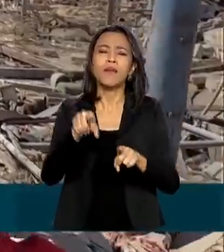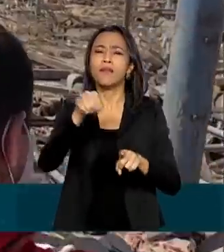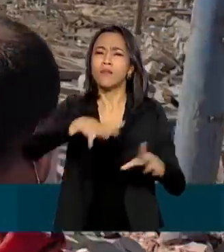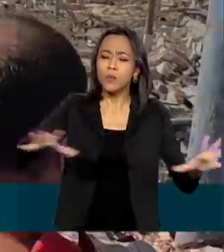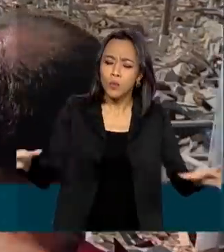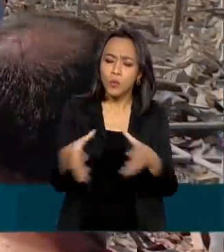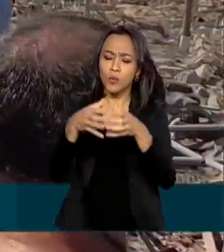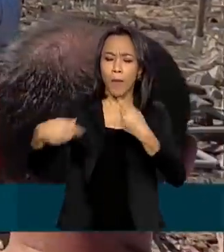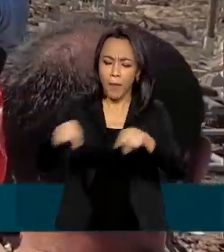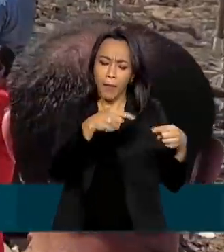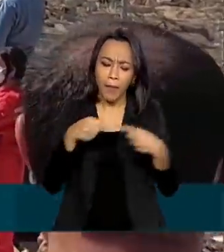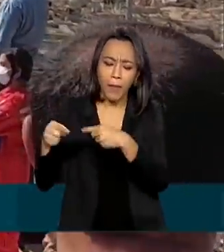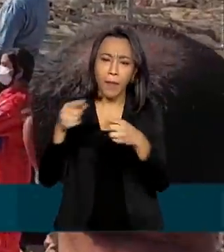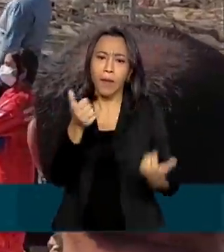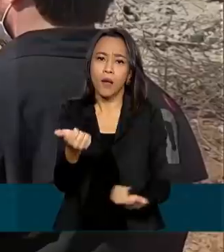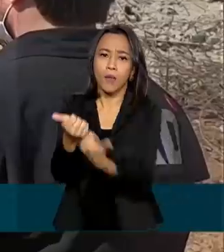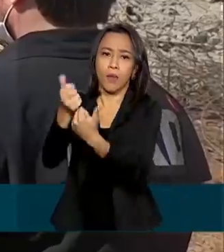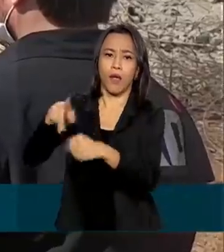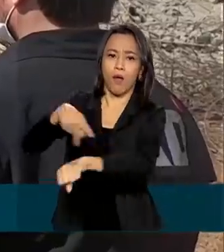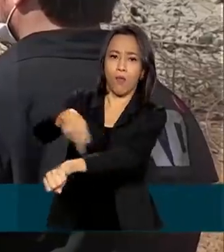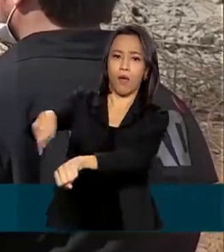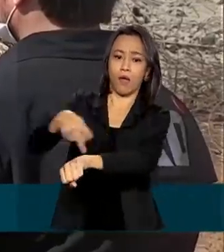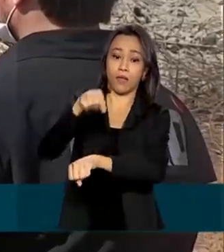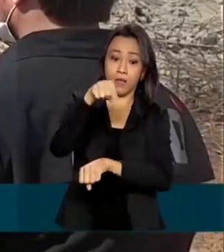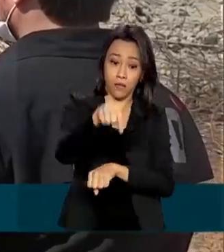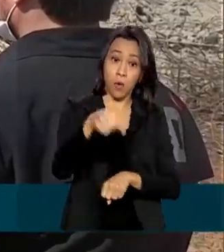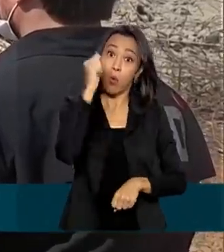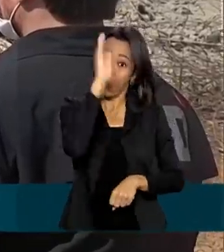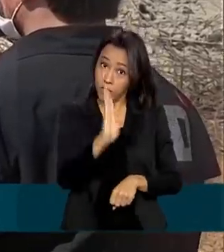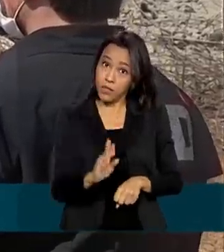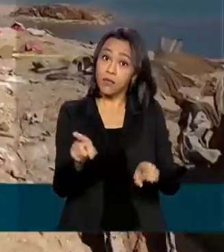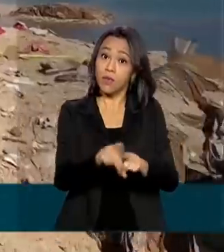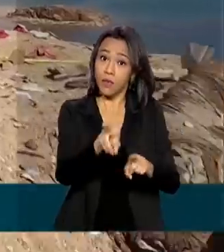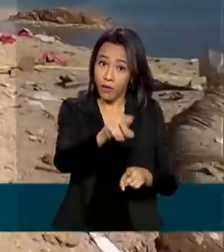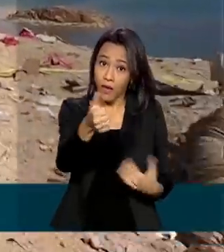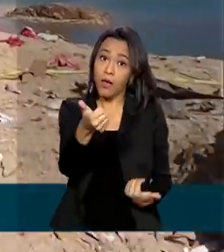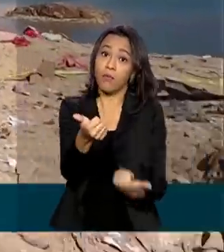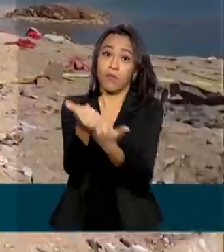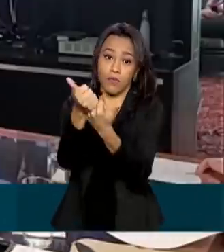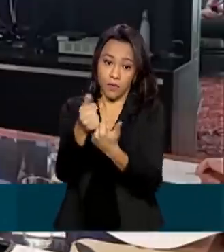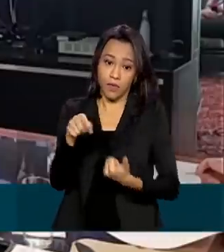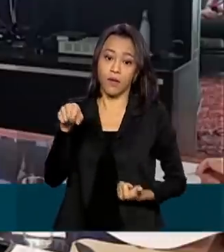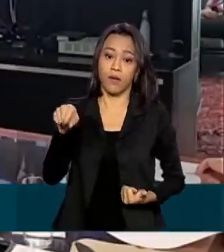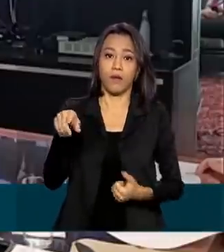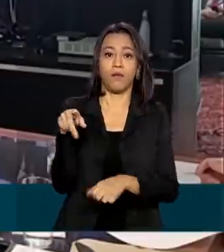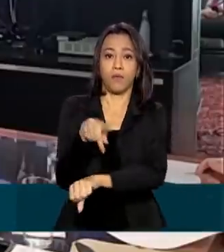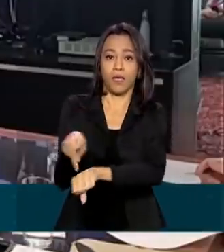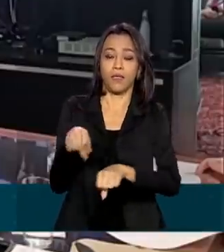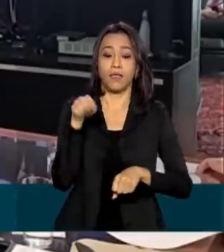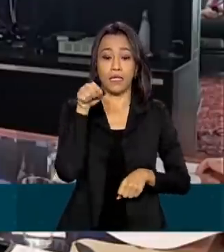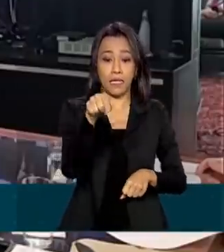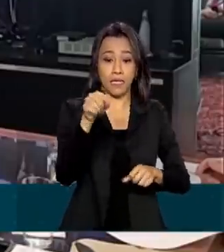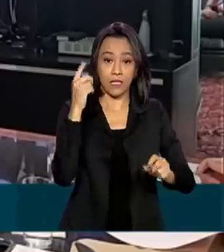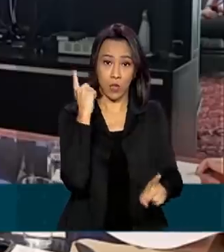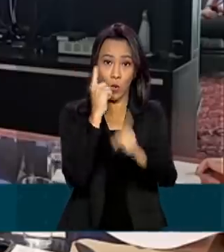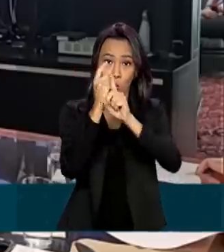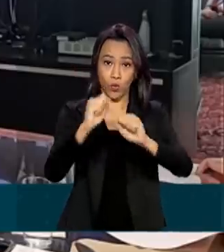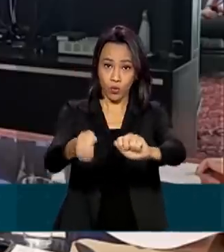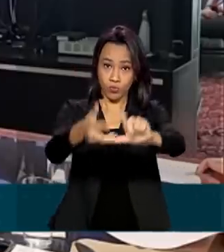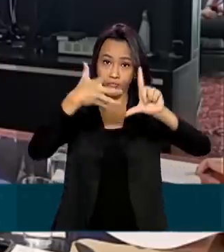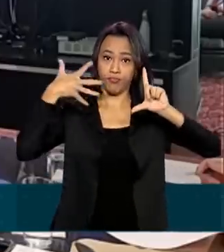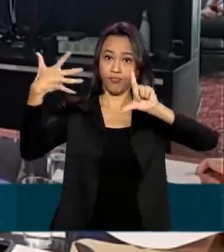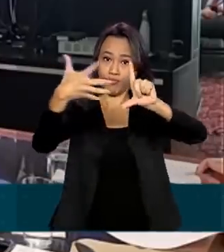Brasil é uma dessas nações que se colocaram à disposição para ajudar. Na videoconferência, o presidente